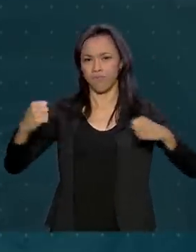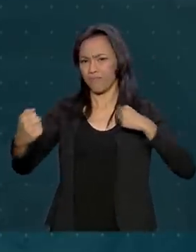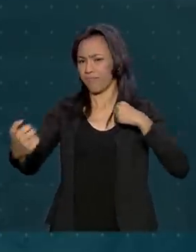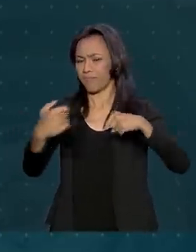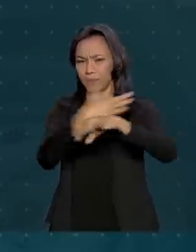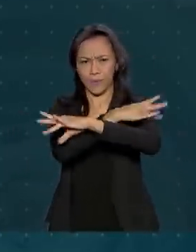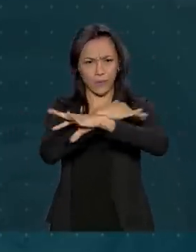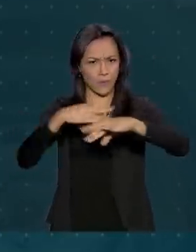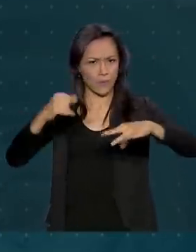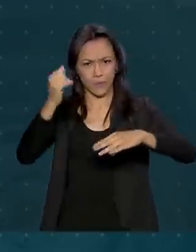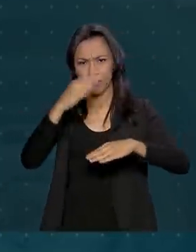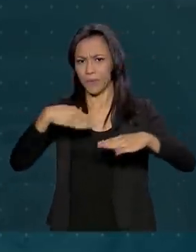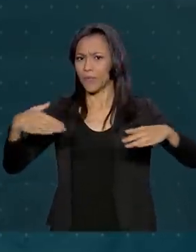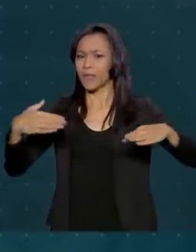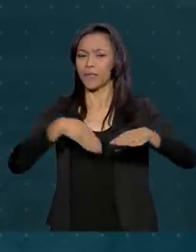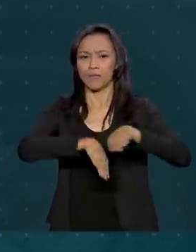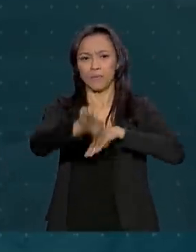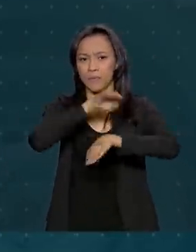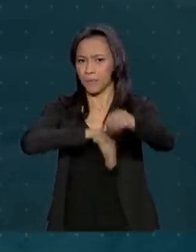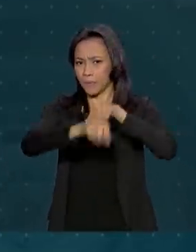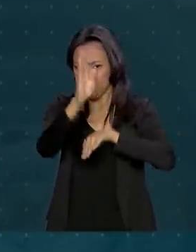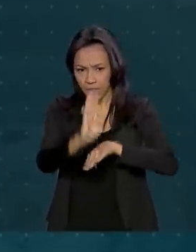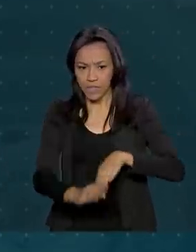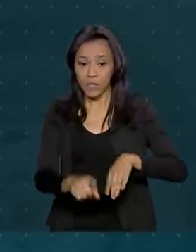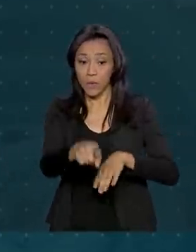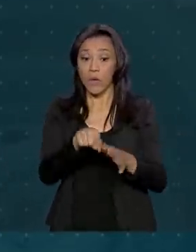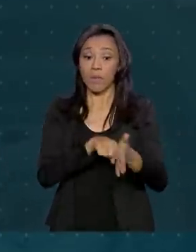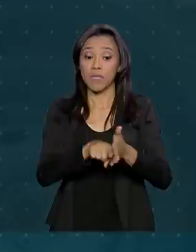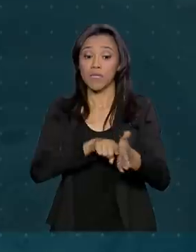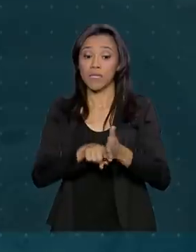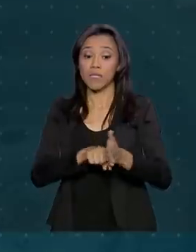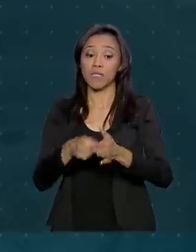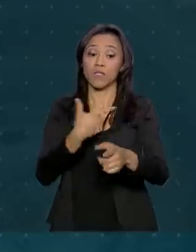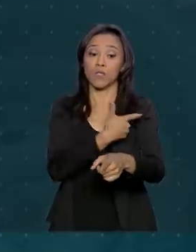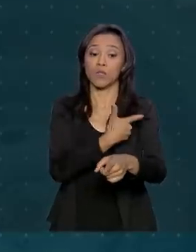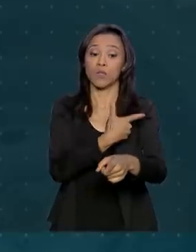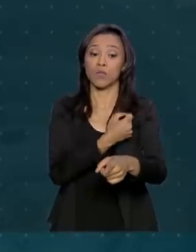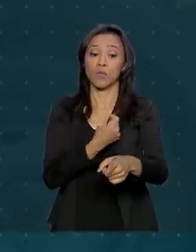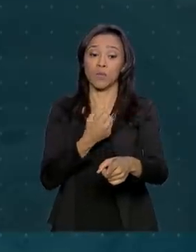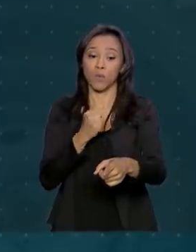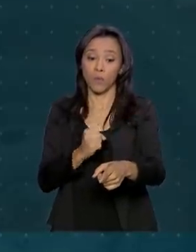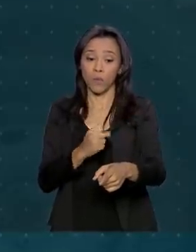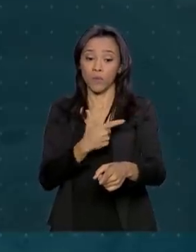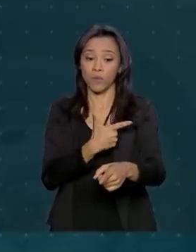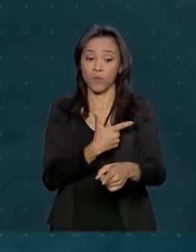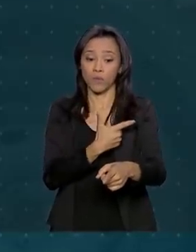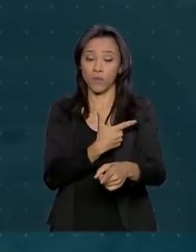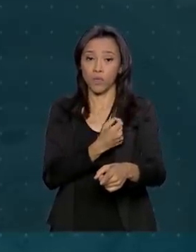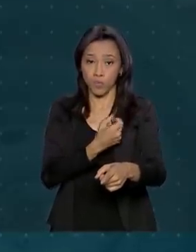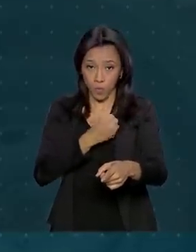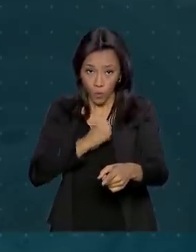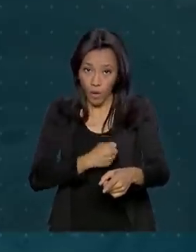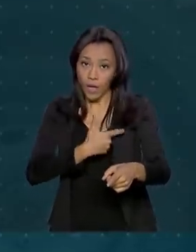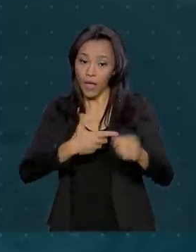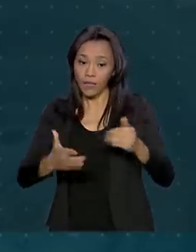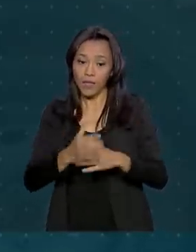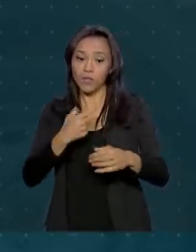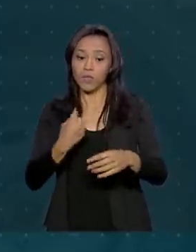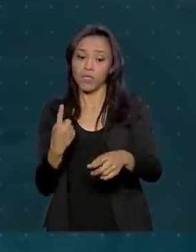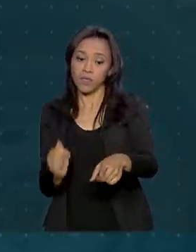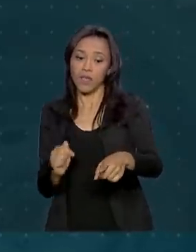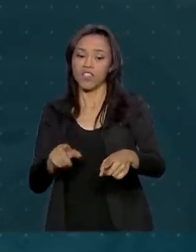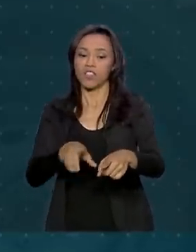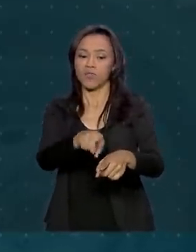dados do seguro DPVAT, de 2008 a 2017, cerca de 500 mil pessoas perderam a vida no trânsito